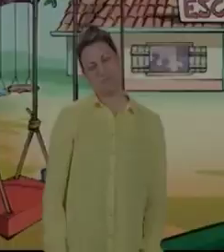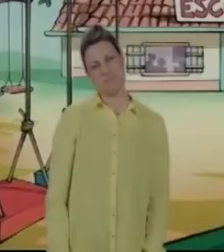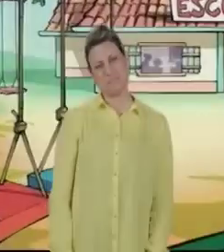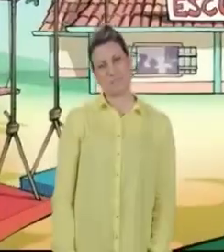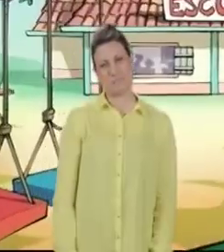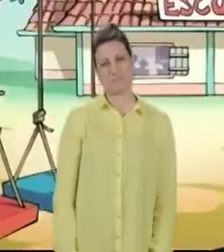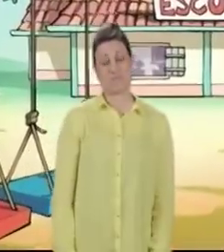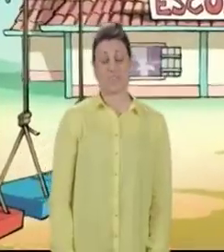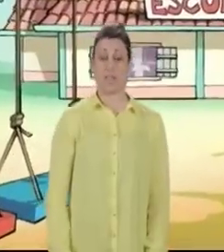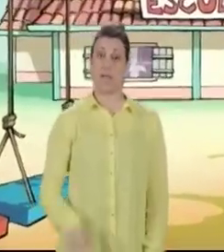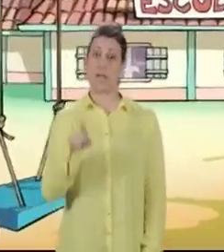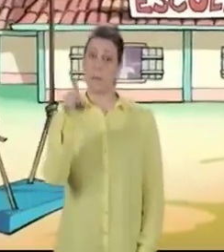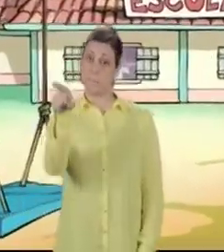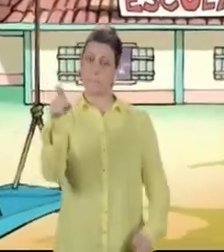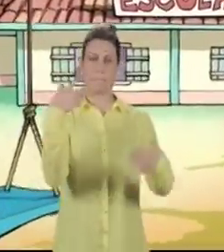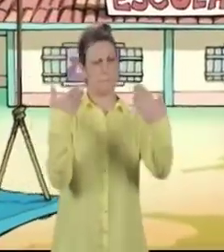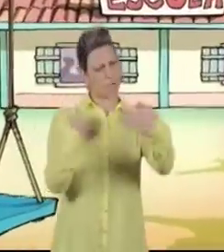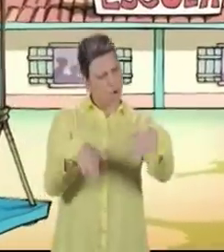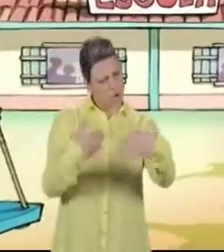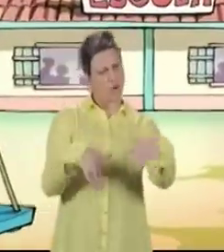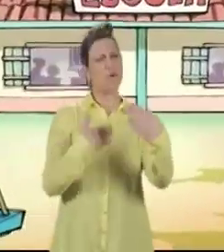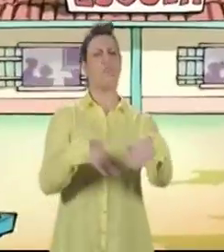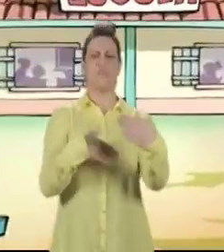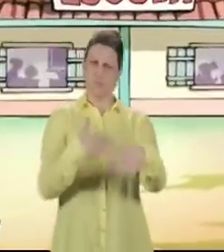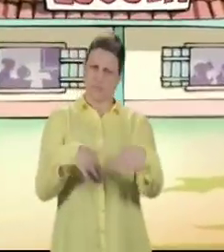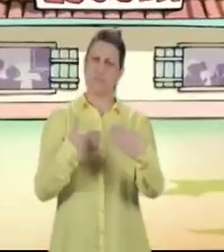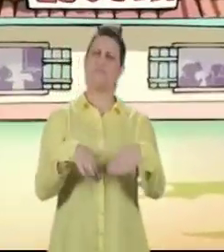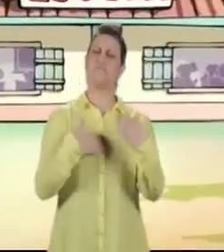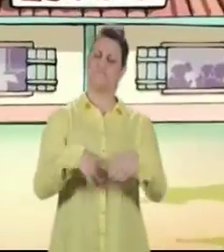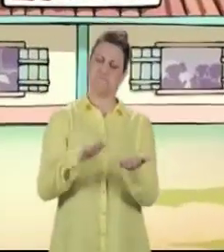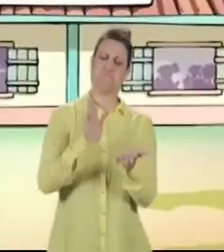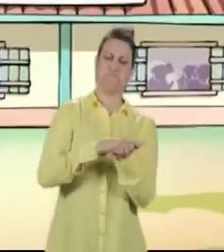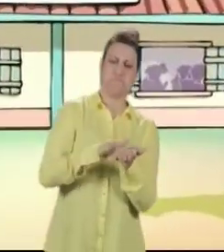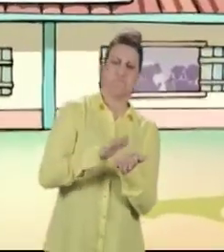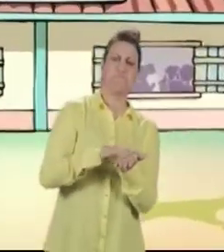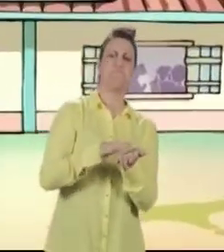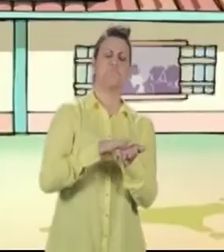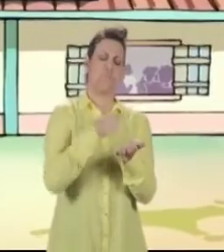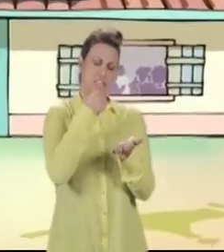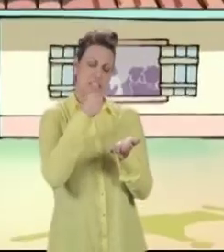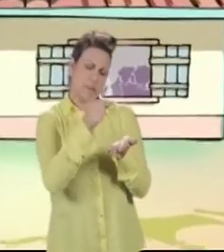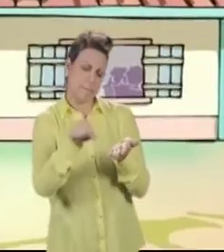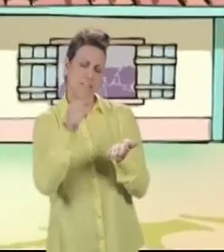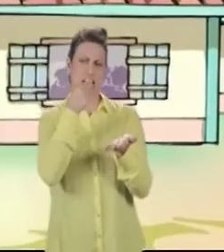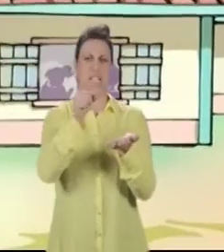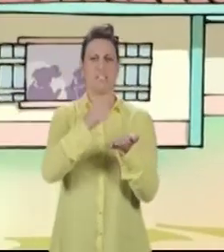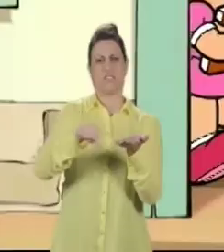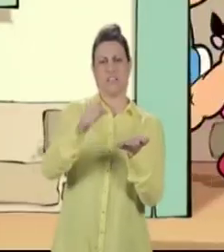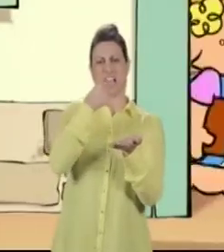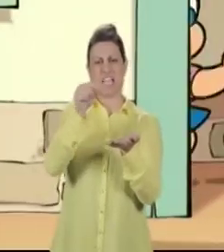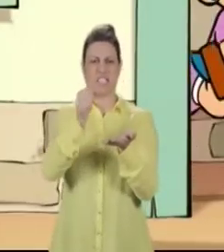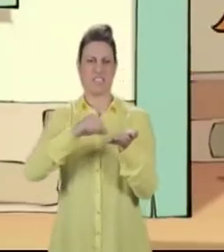Iro, nove. Zé da Roça, dez. Chico Bento, três.